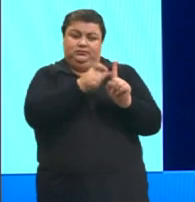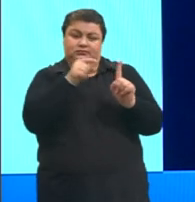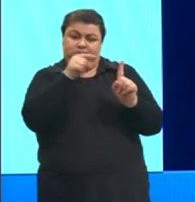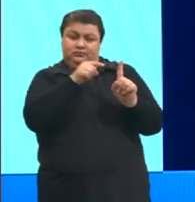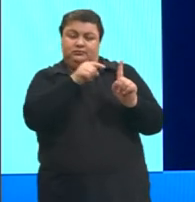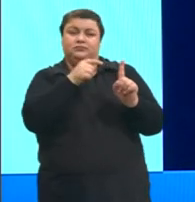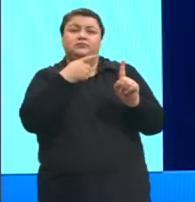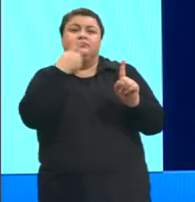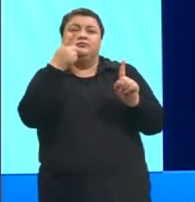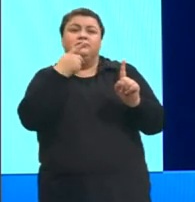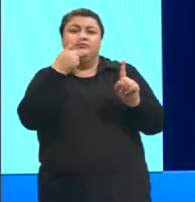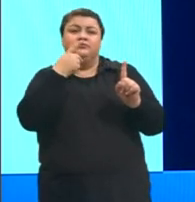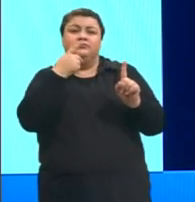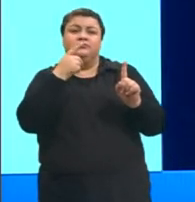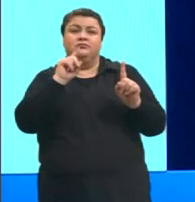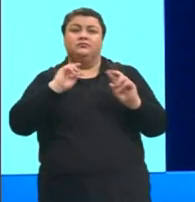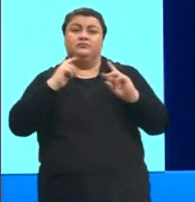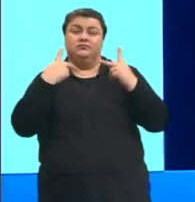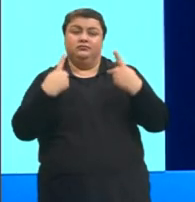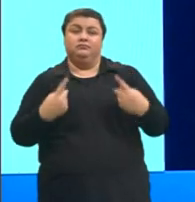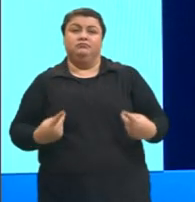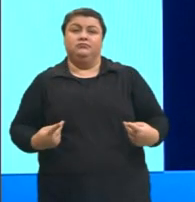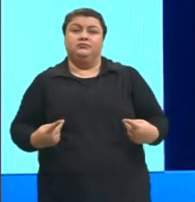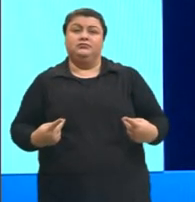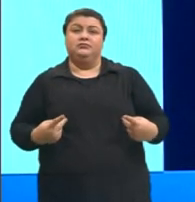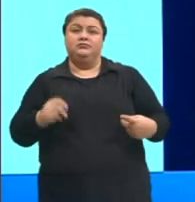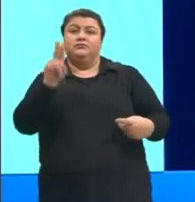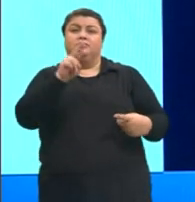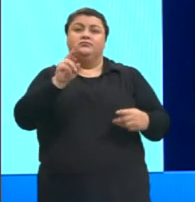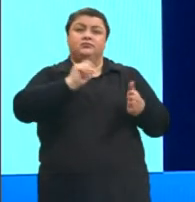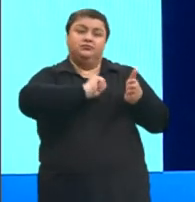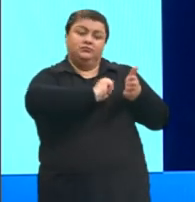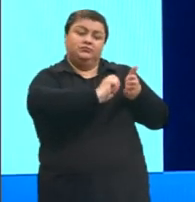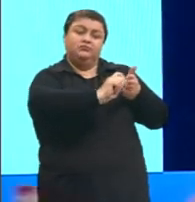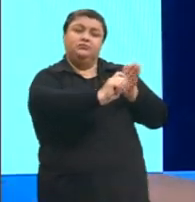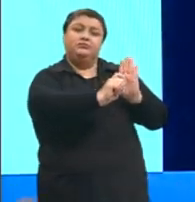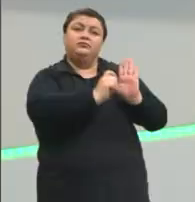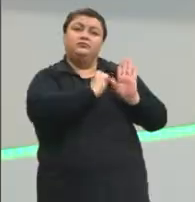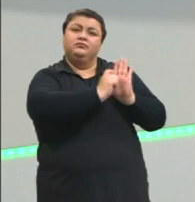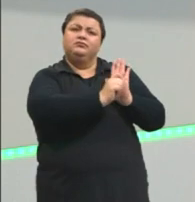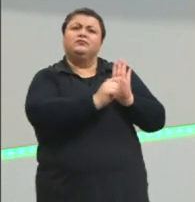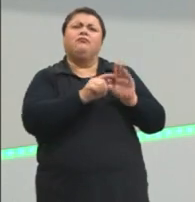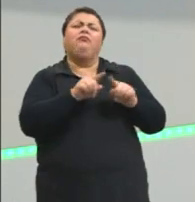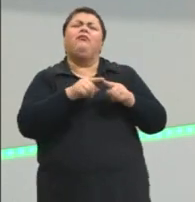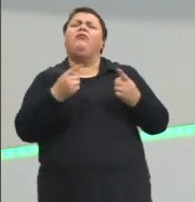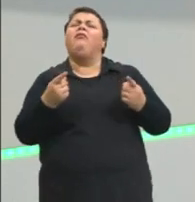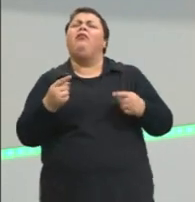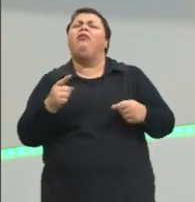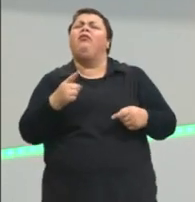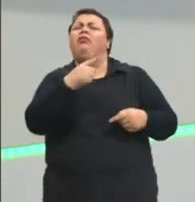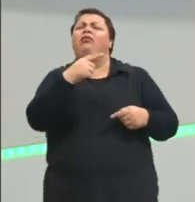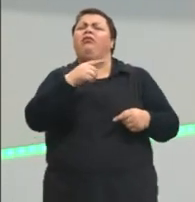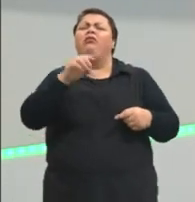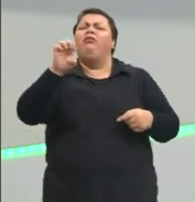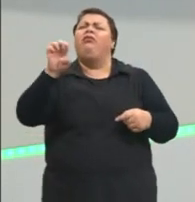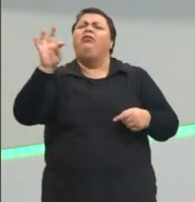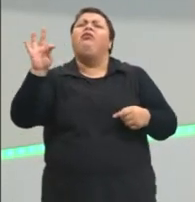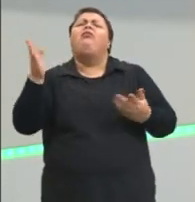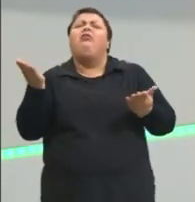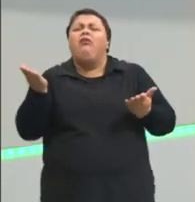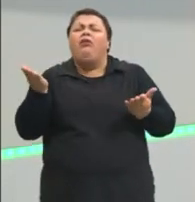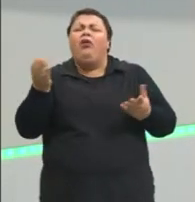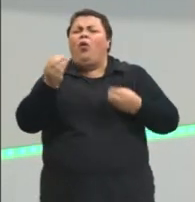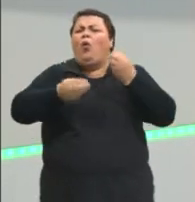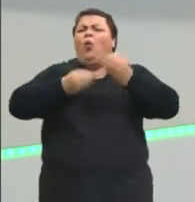que eles são humanos através da escrita. Agora, esses extraterrestres que chegaram, eles se